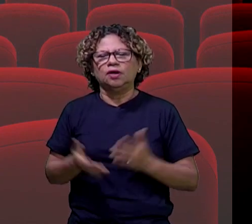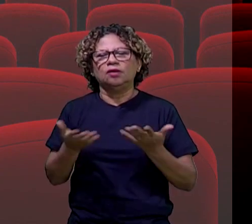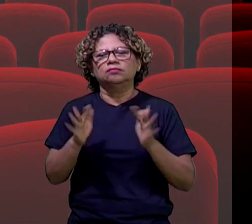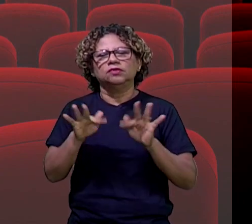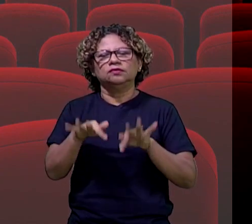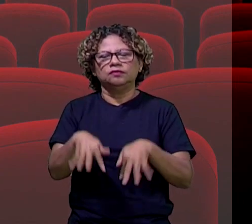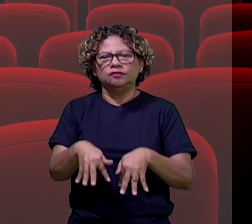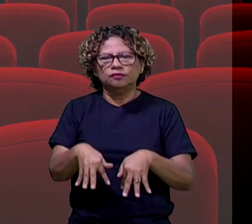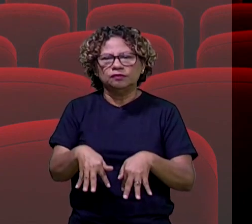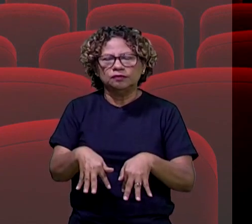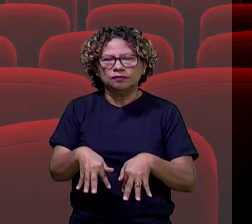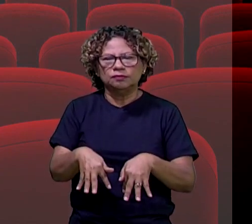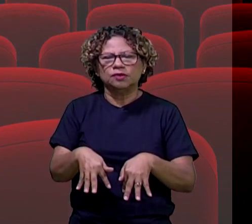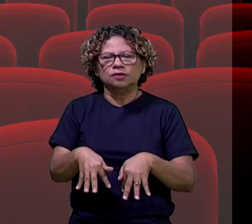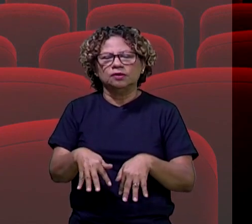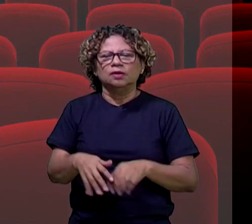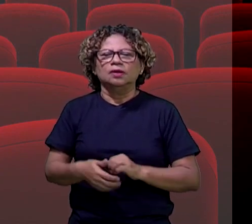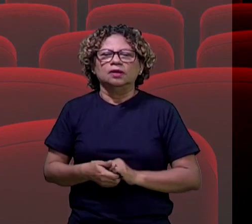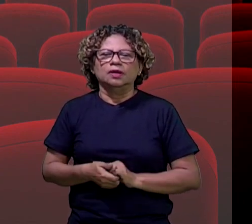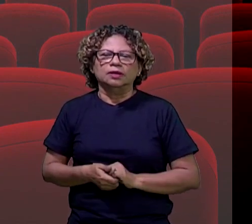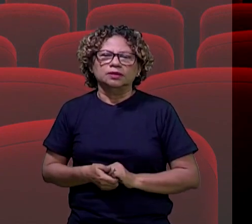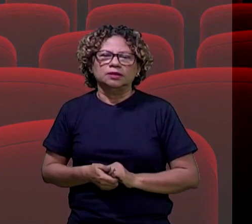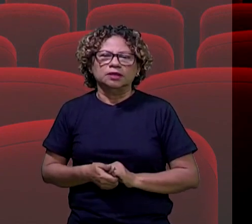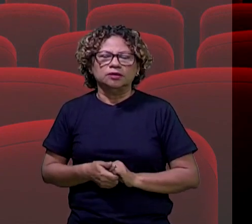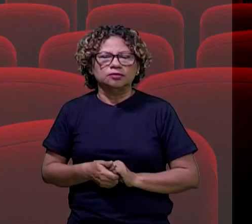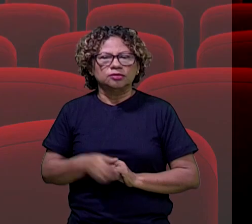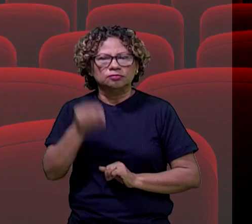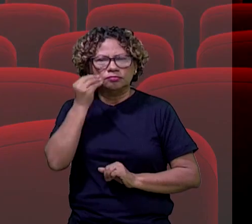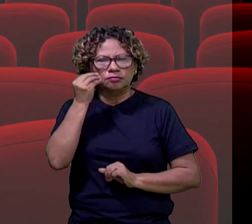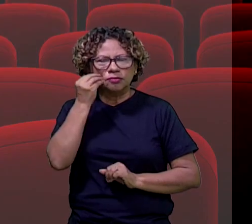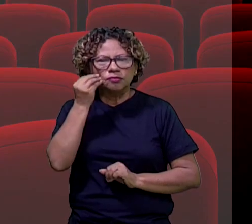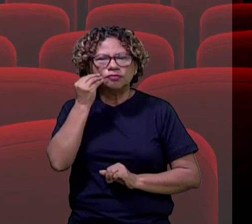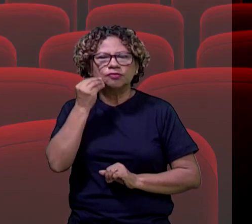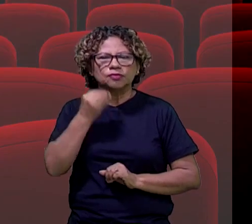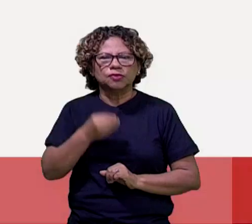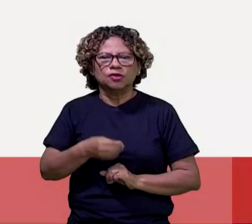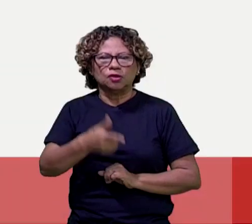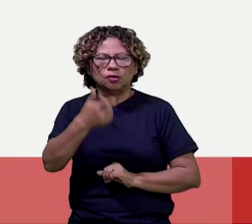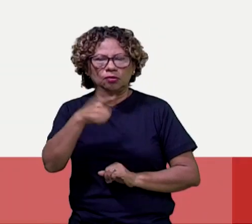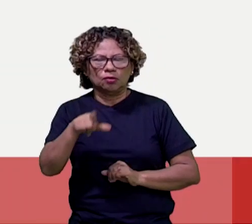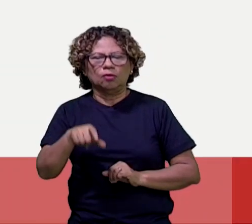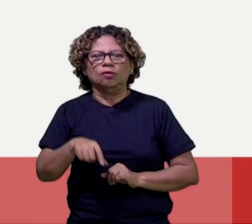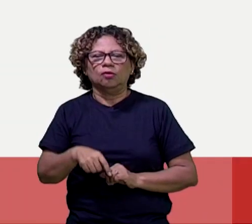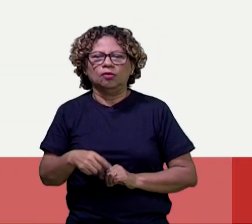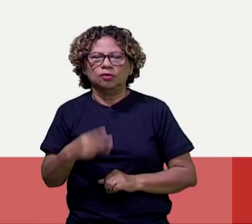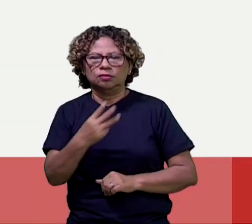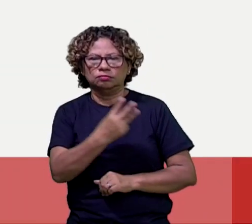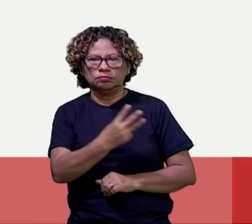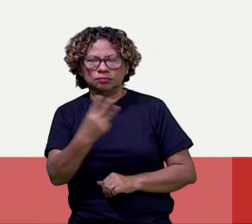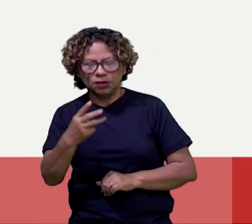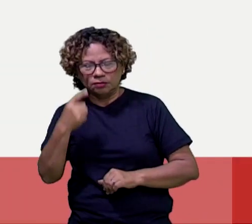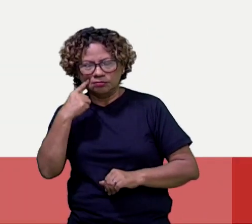esse momento, que já está chegando no finalzinho, trazer para vocês aí a indicação do site do professor José Miranda,